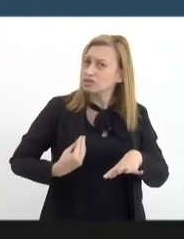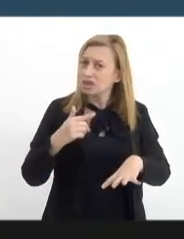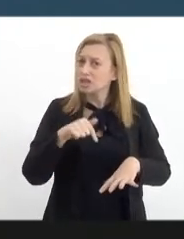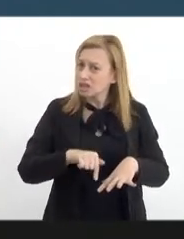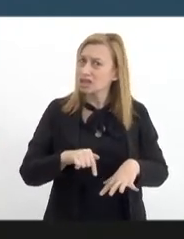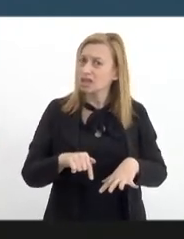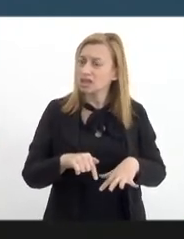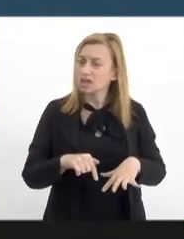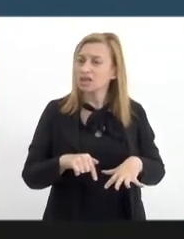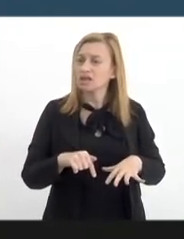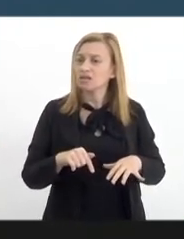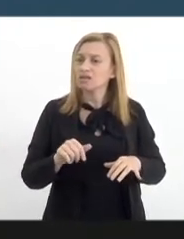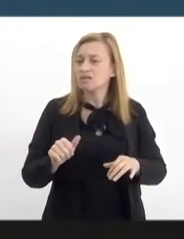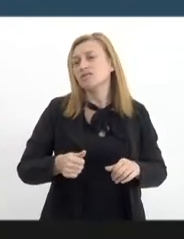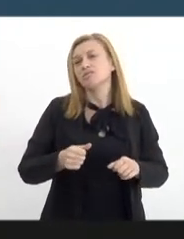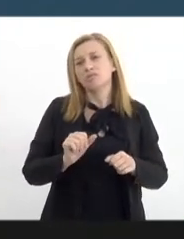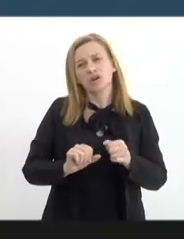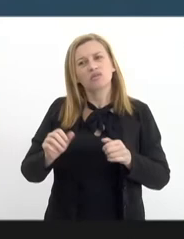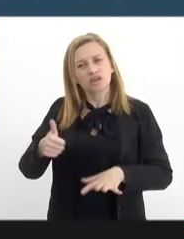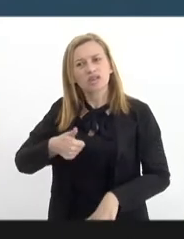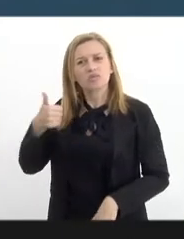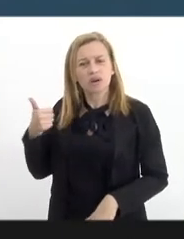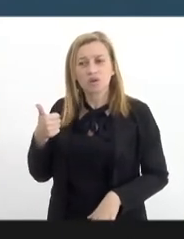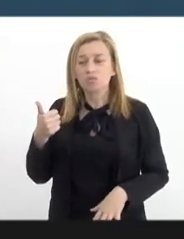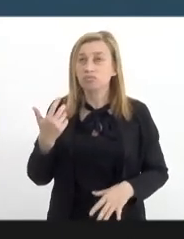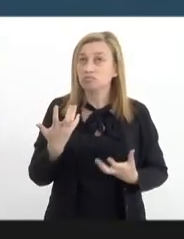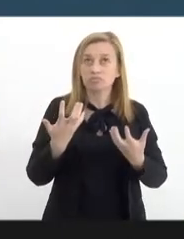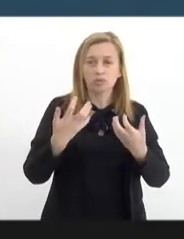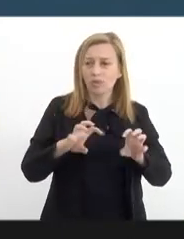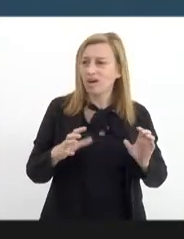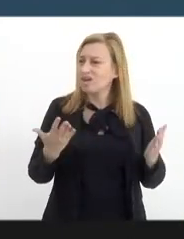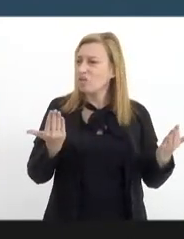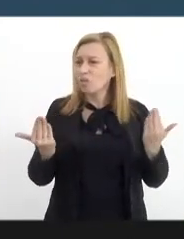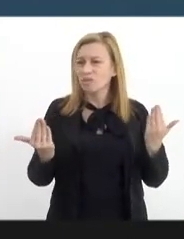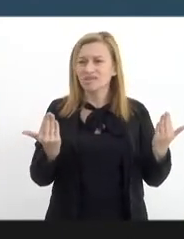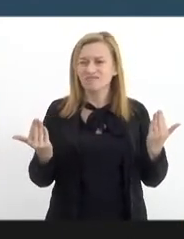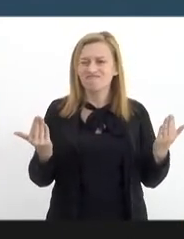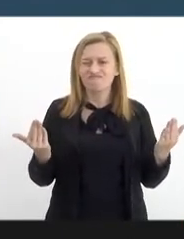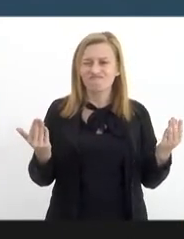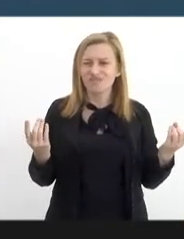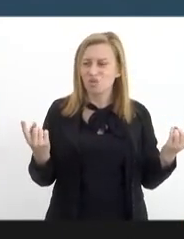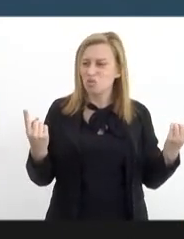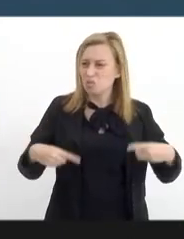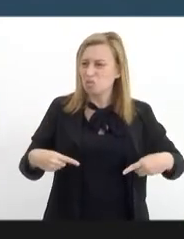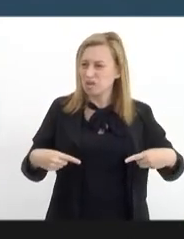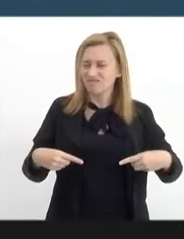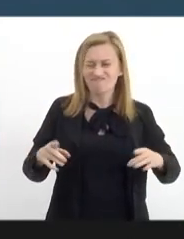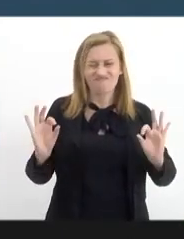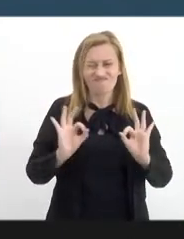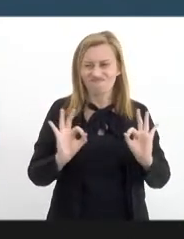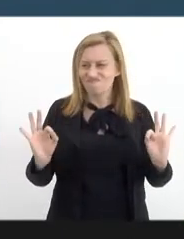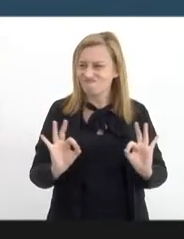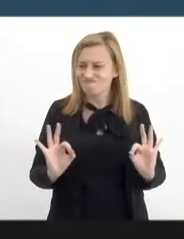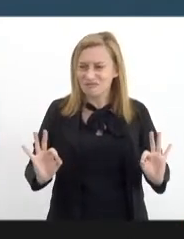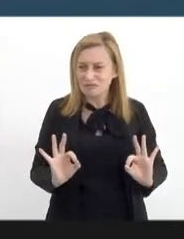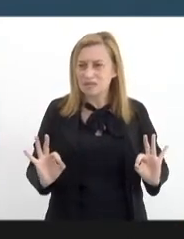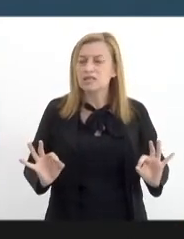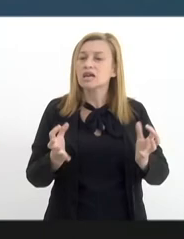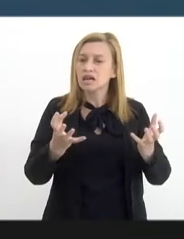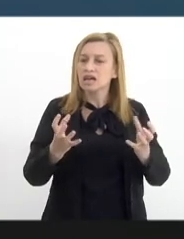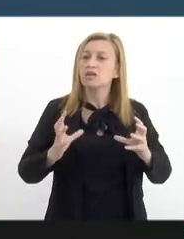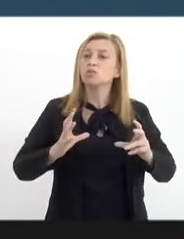para fazer o nosso melhor, não querendo competir com ninguém longe de nós. Nós queremos estar